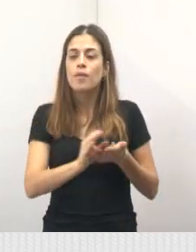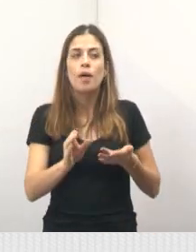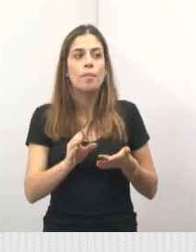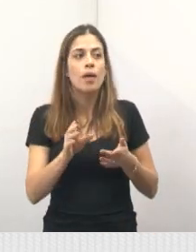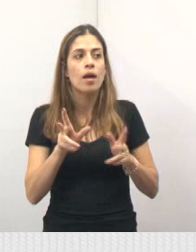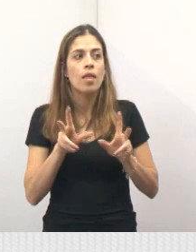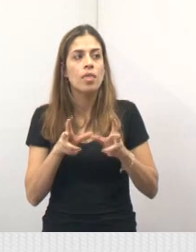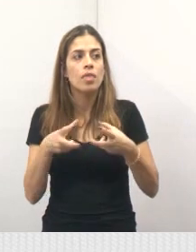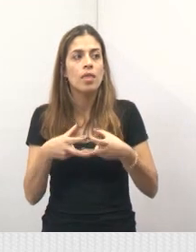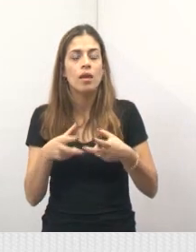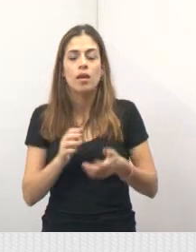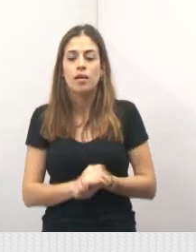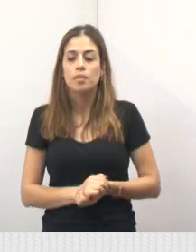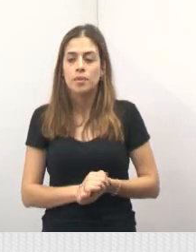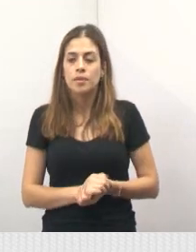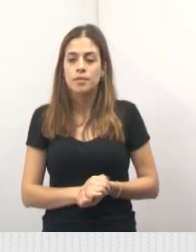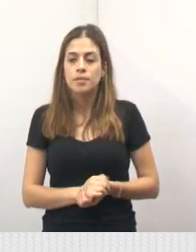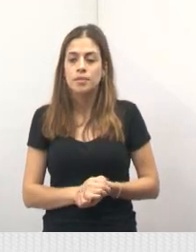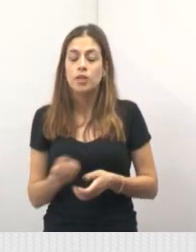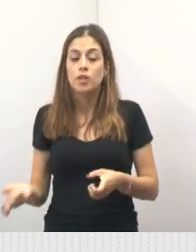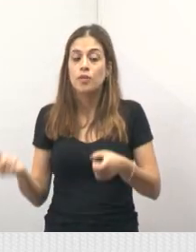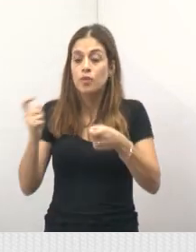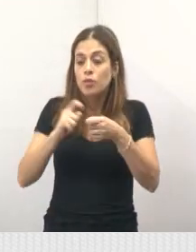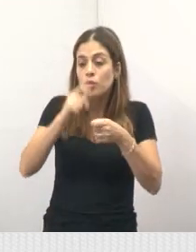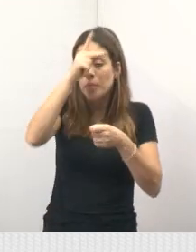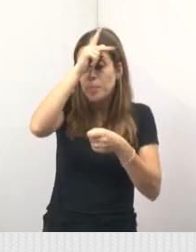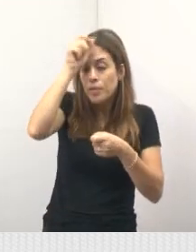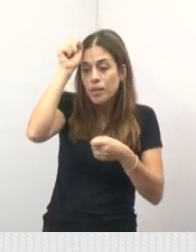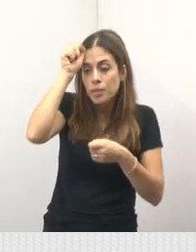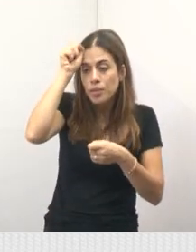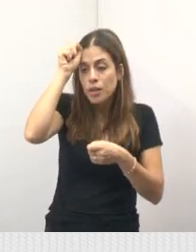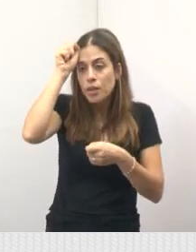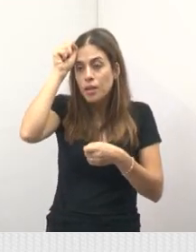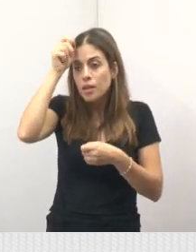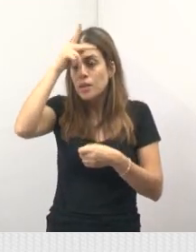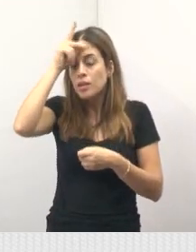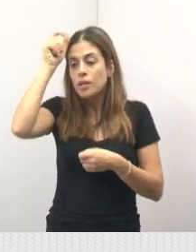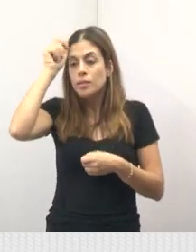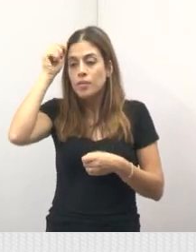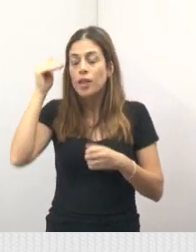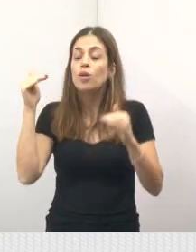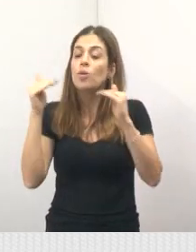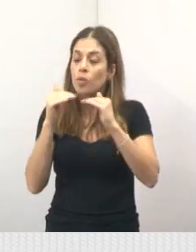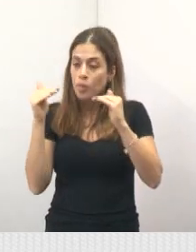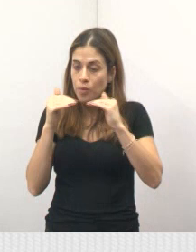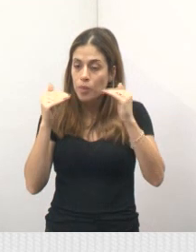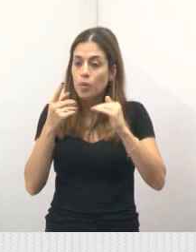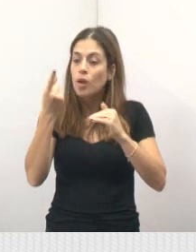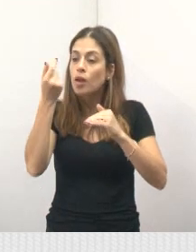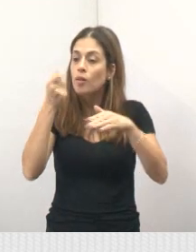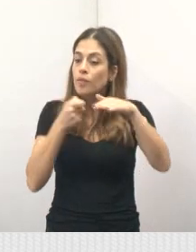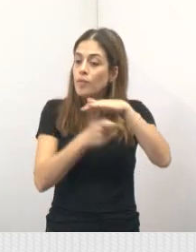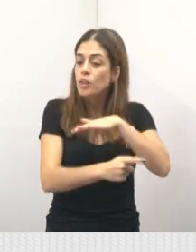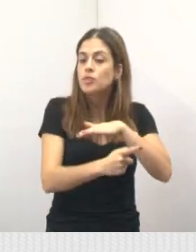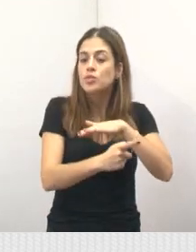Câmara Municipal que foi retornada à Prefeitura e o Prefeito Isaías concordou em estar investindo